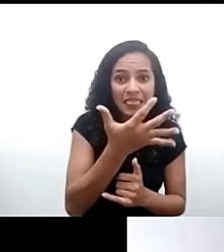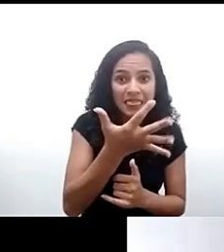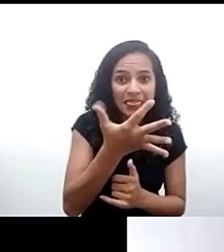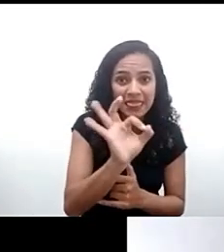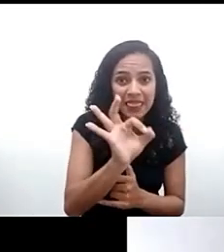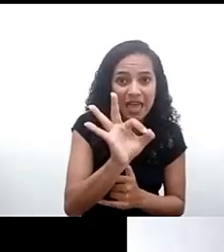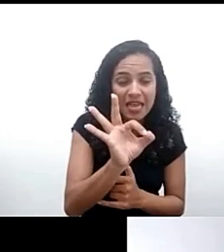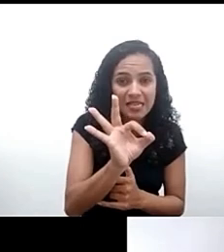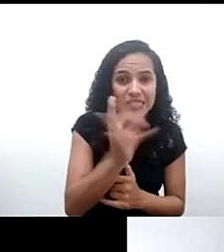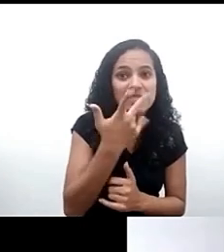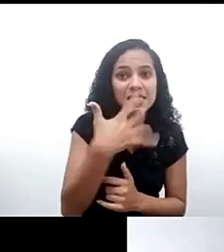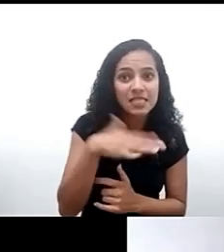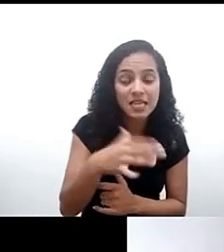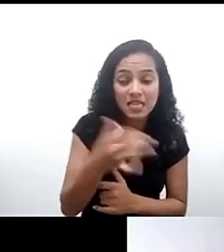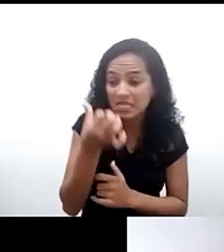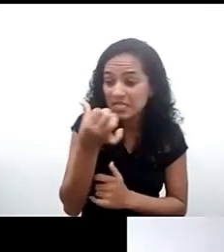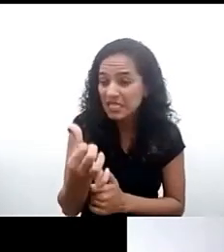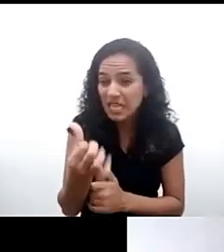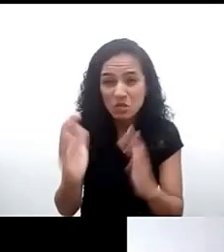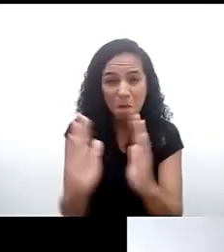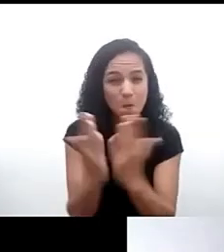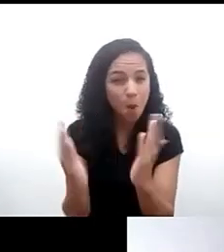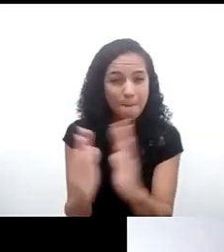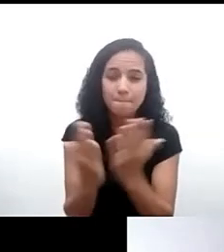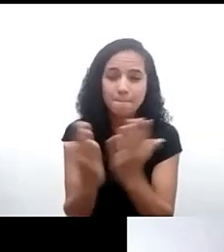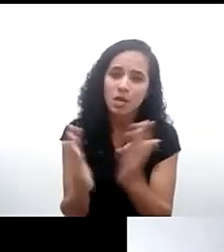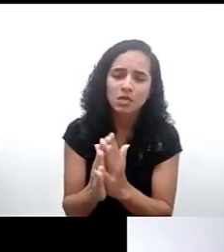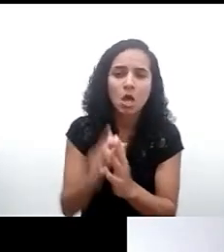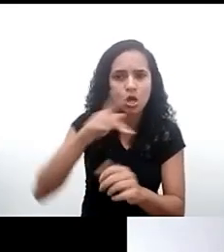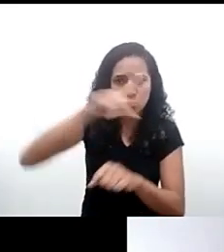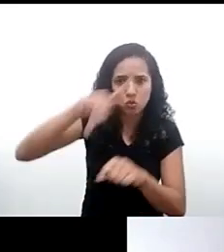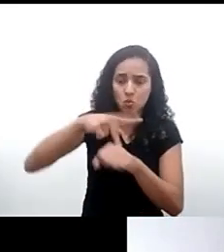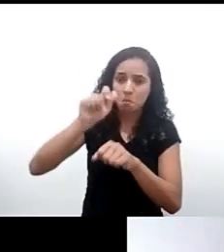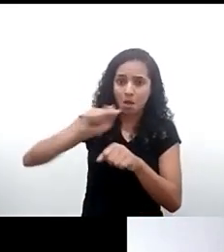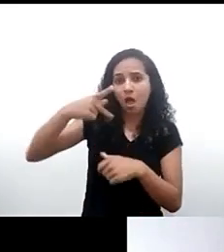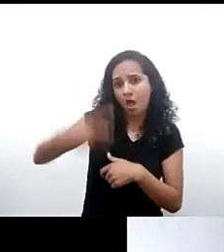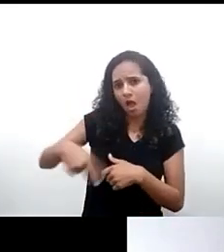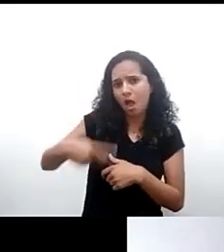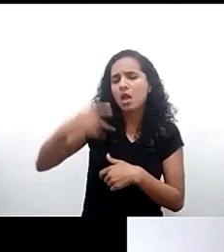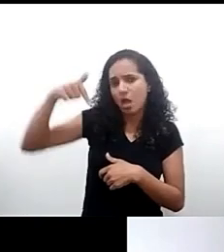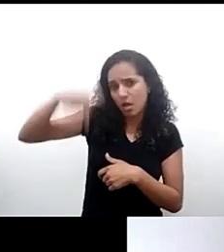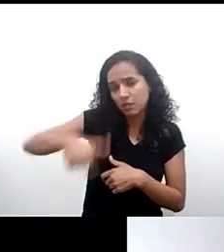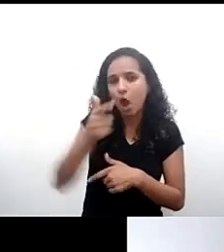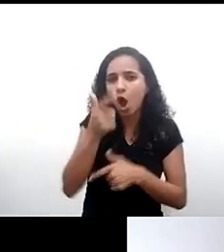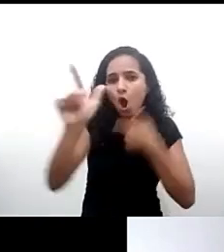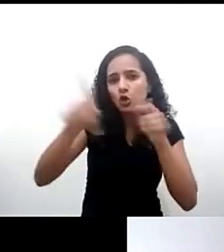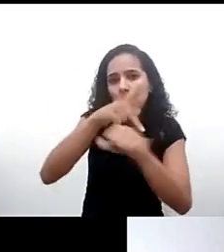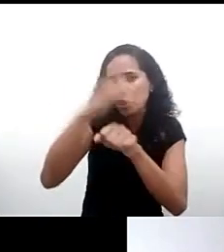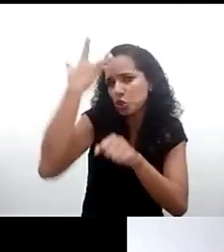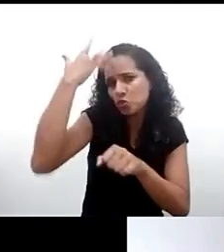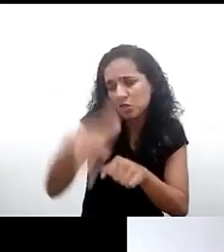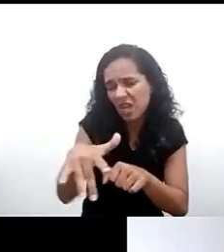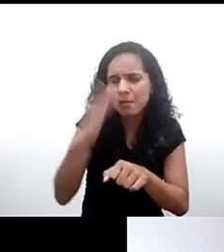meu país eu não sei como que é isso nos outros países mas não deve ser muito distante disso então